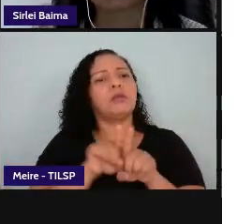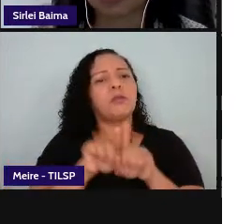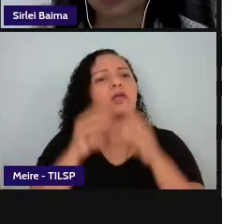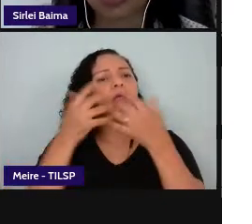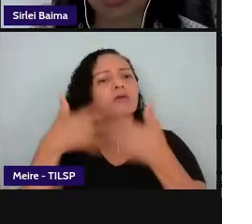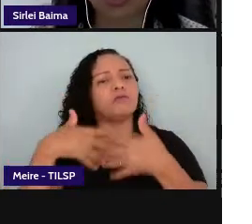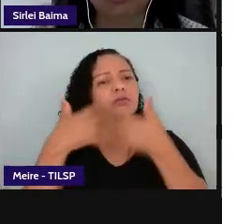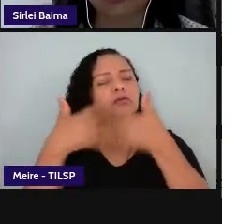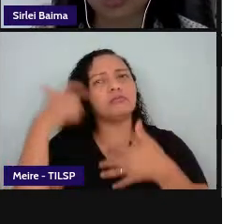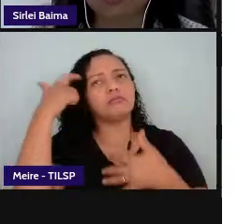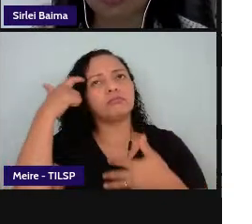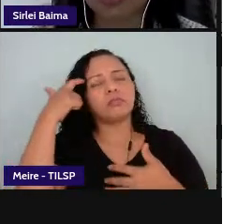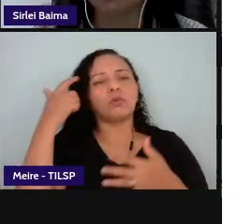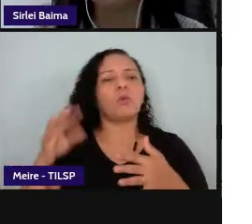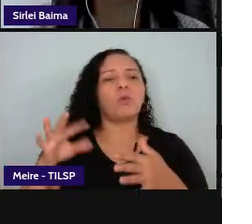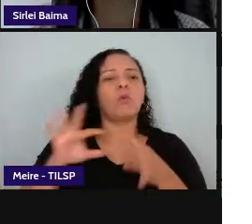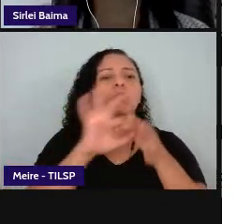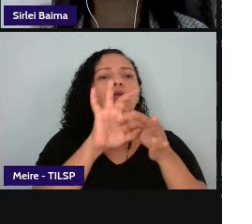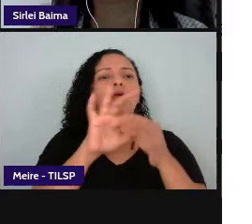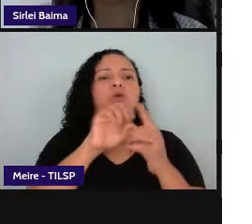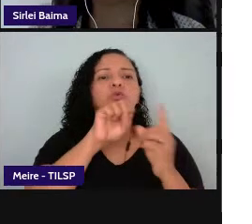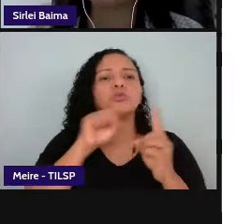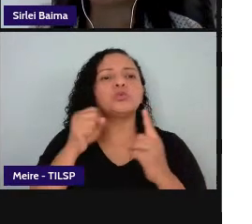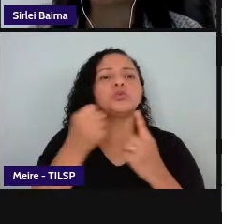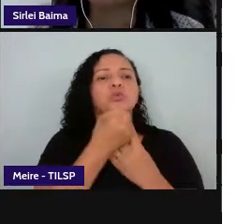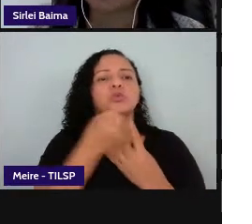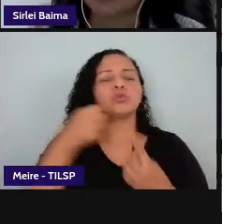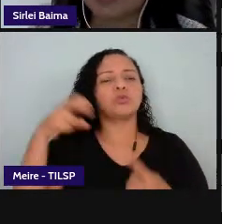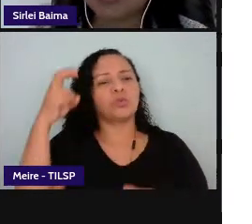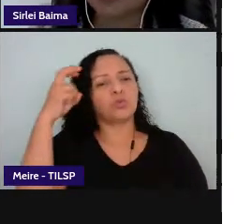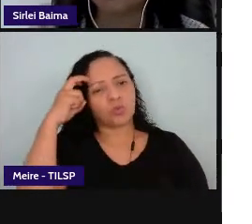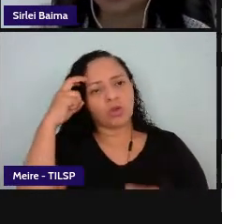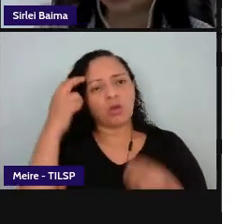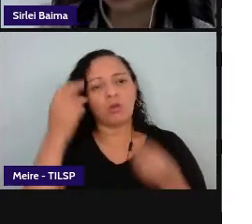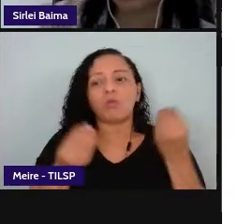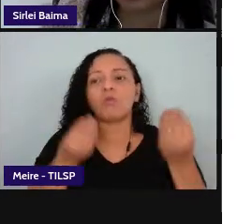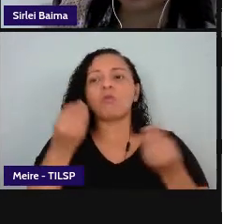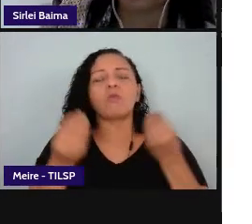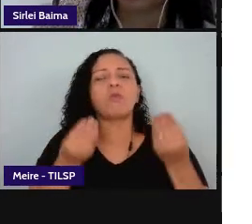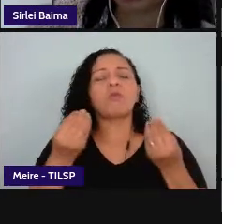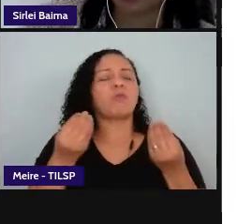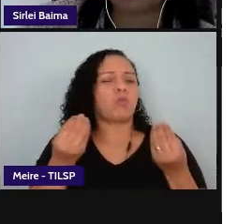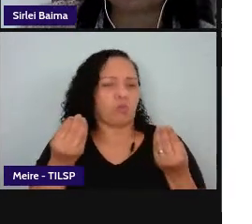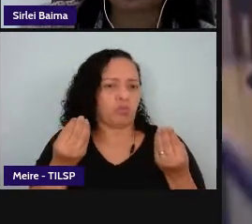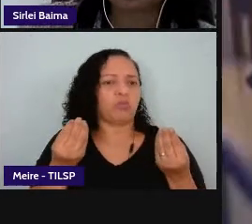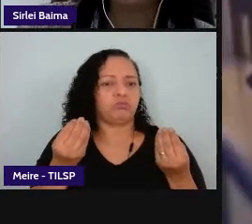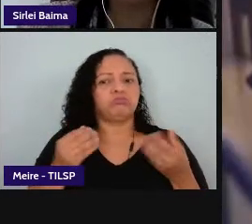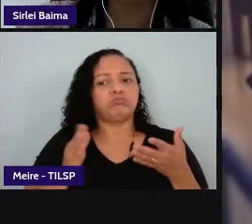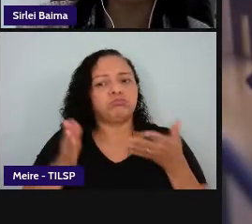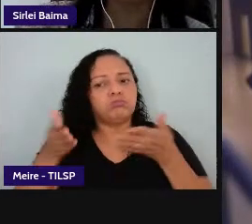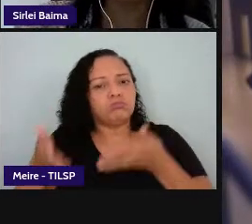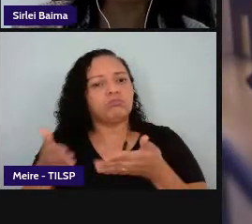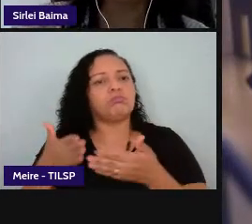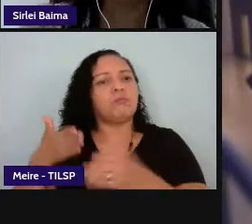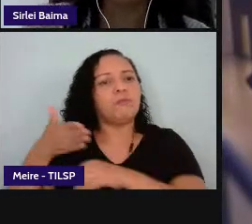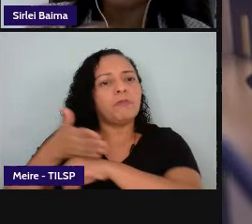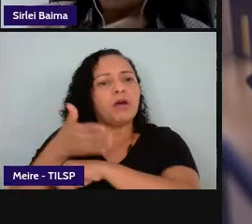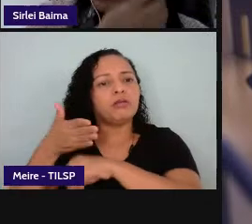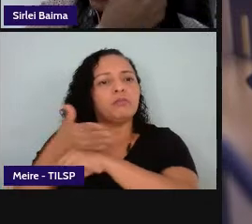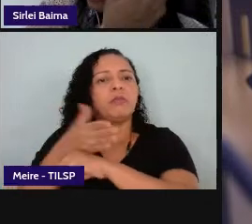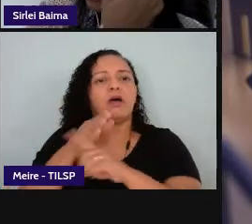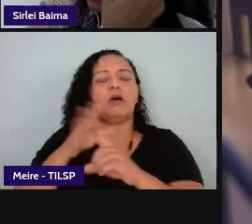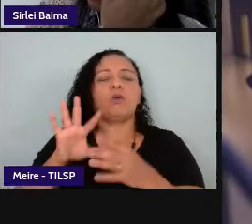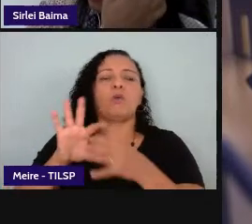contexto sociocultural ao qual está envolvido um sentido de atuar nesse contexto sociocultural e